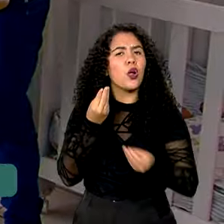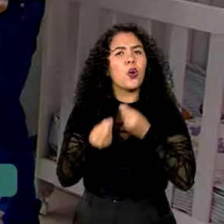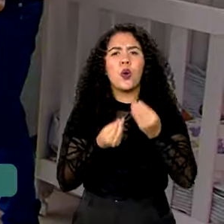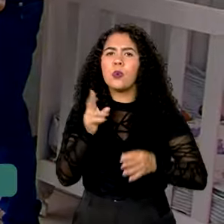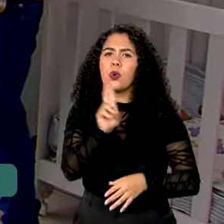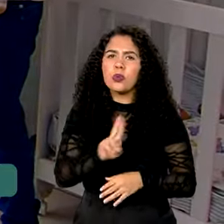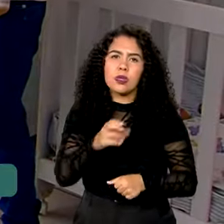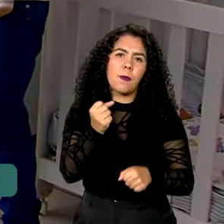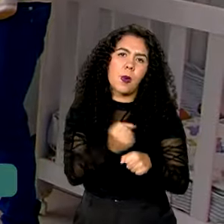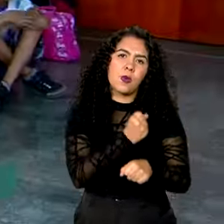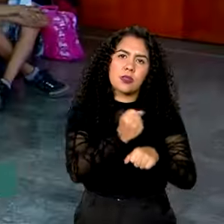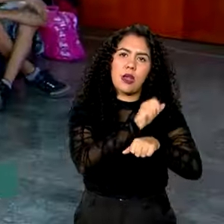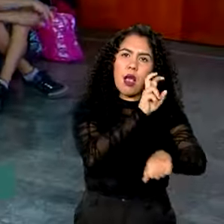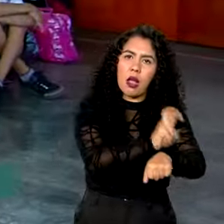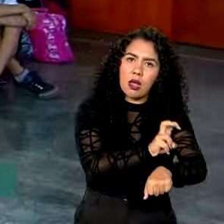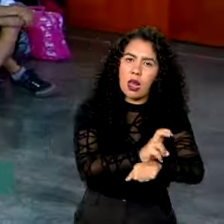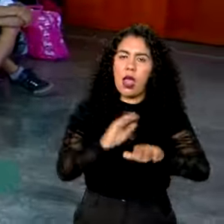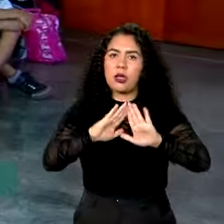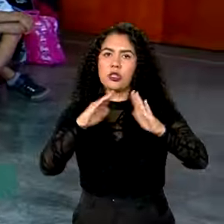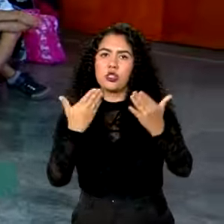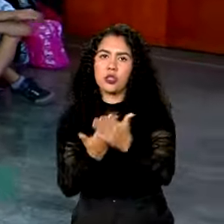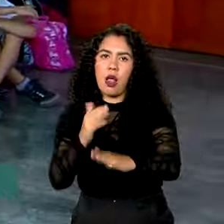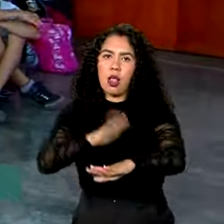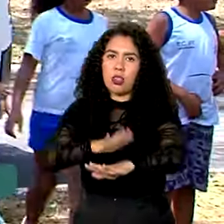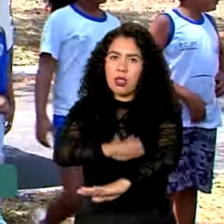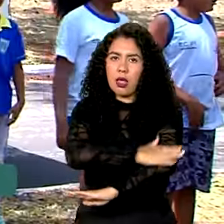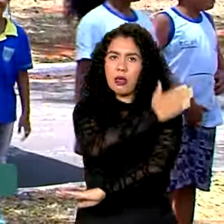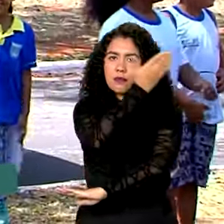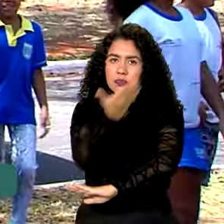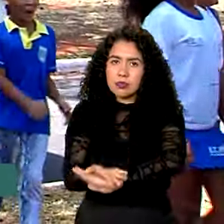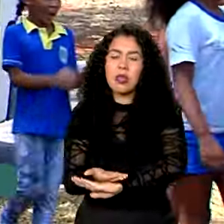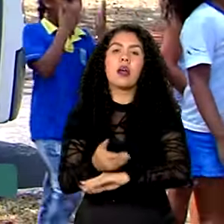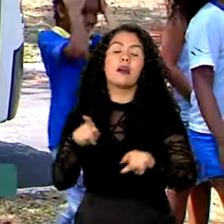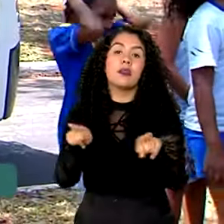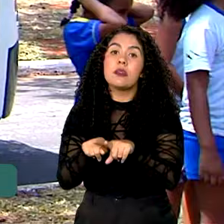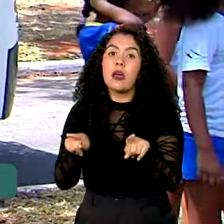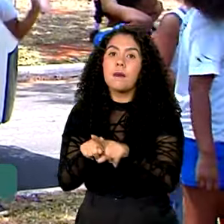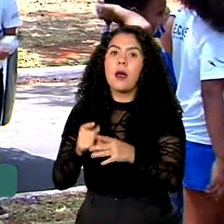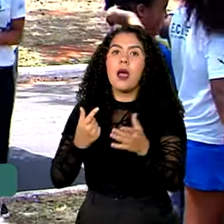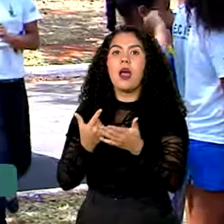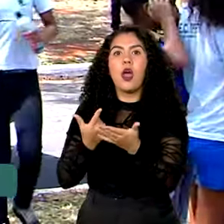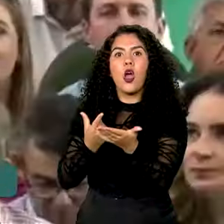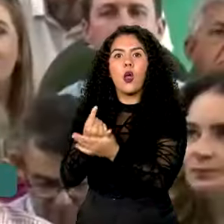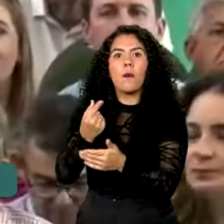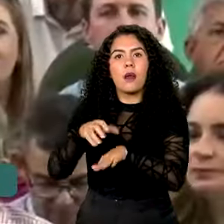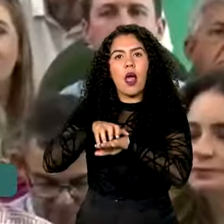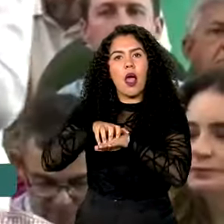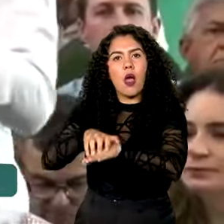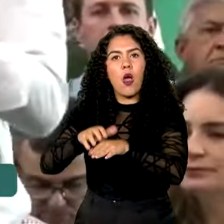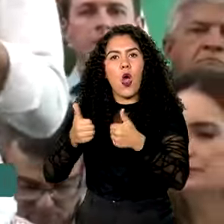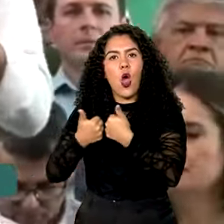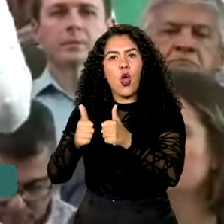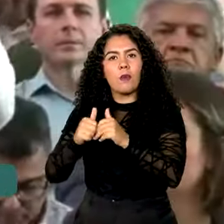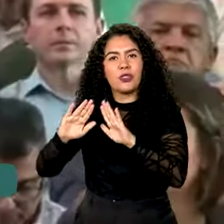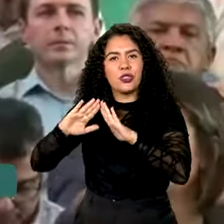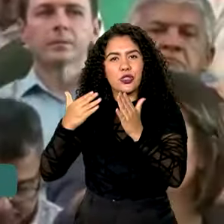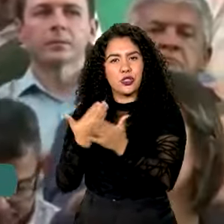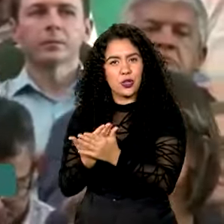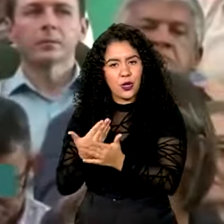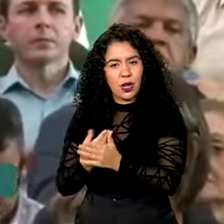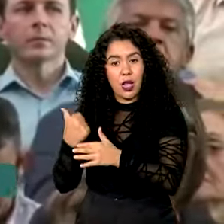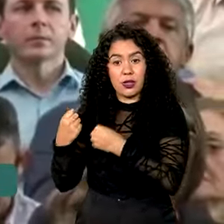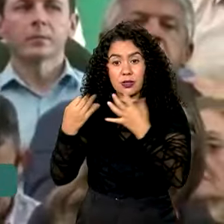a construção de creches, escolas de tempo integral e a compra de ônibus escolares. Pela primeira vez, a